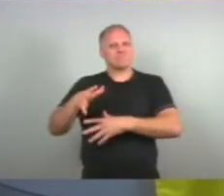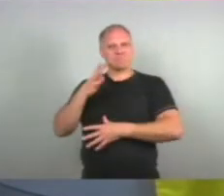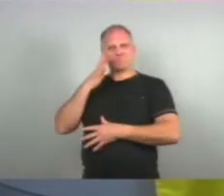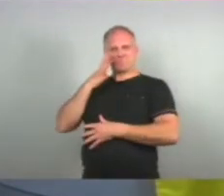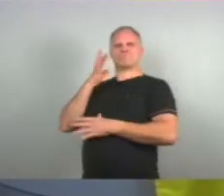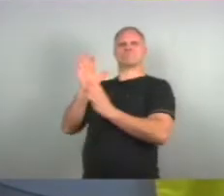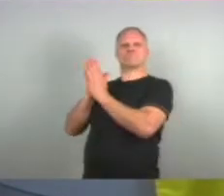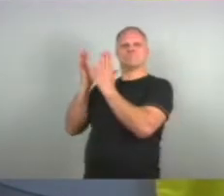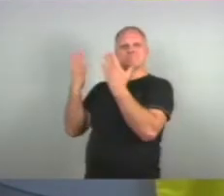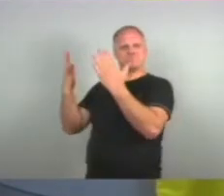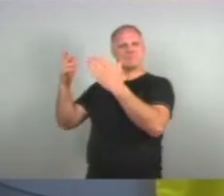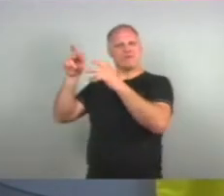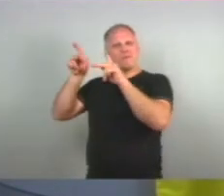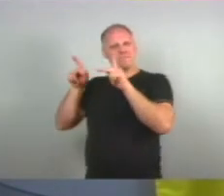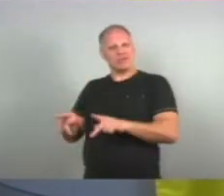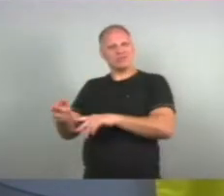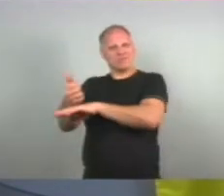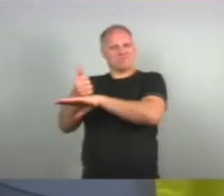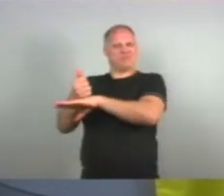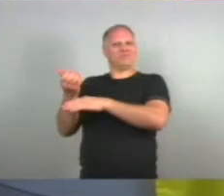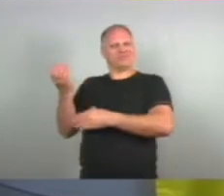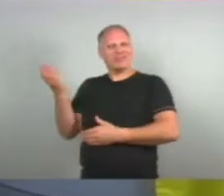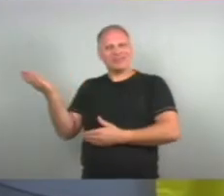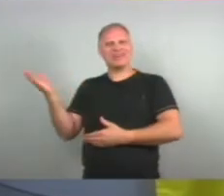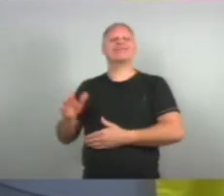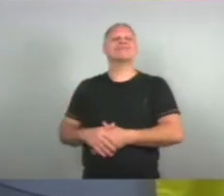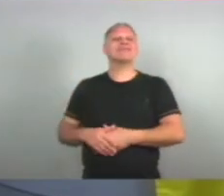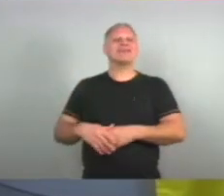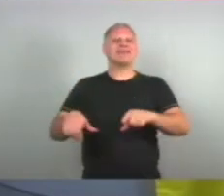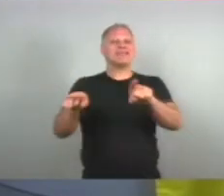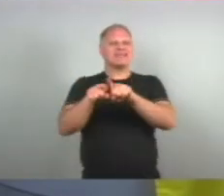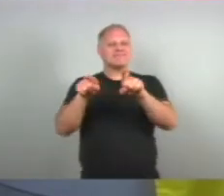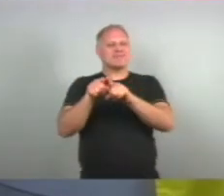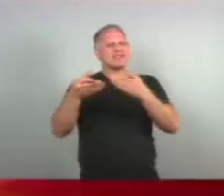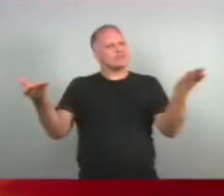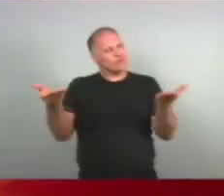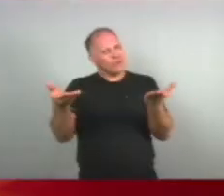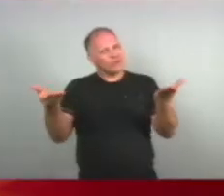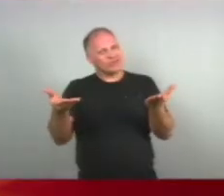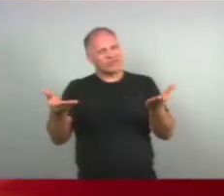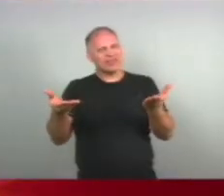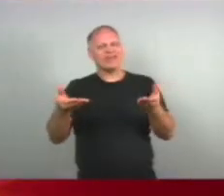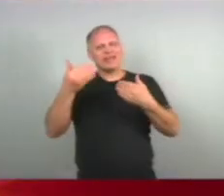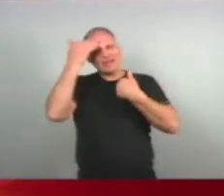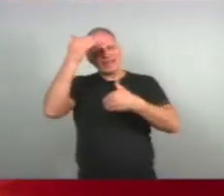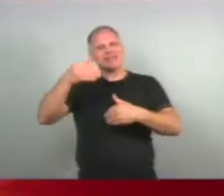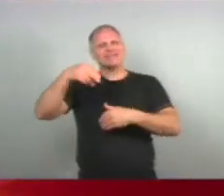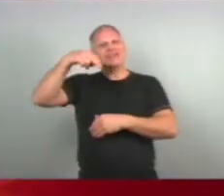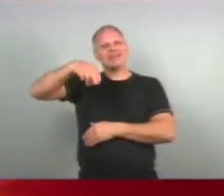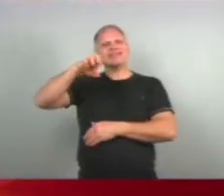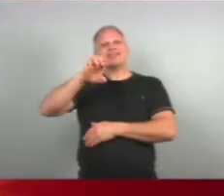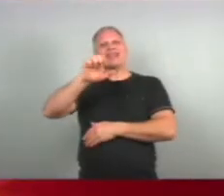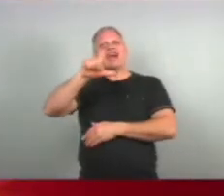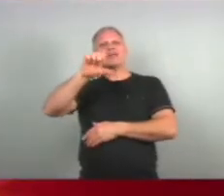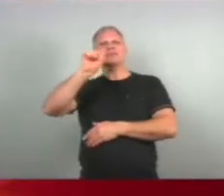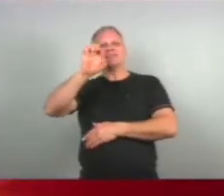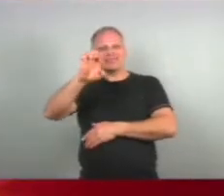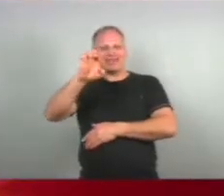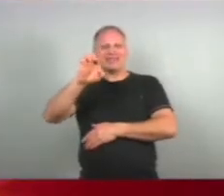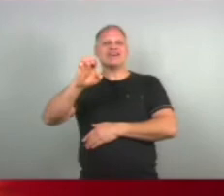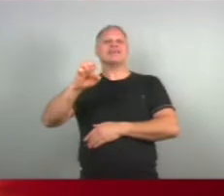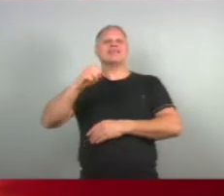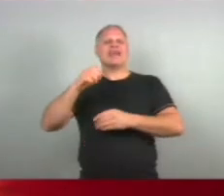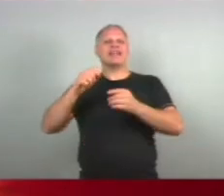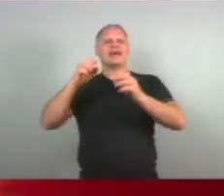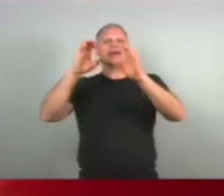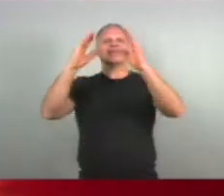pessoa Como futura profissional E quero agradecer também no programa de hoje A Nelsi Rost, lá da Estância do Churrasco Que